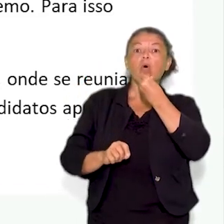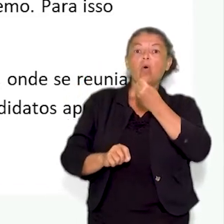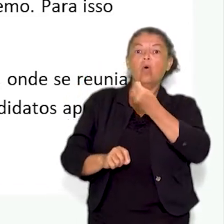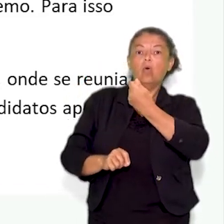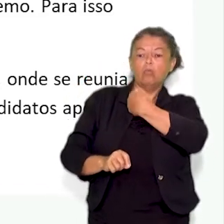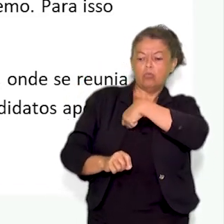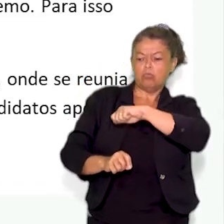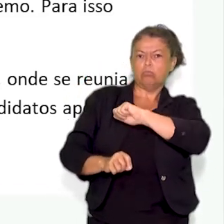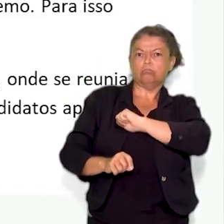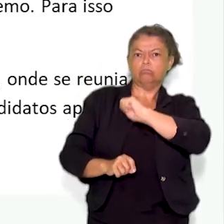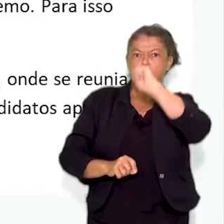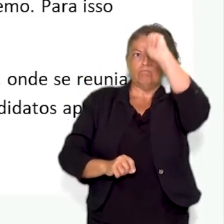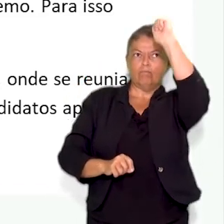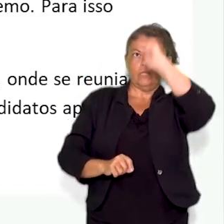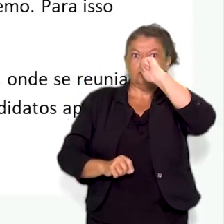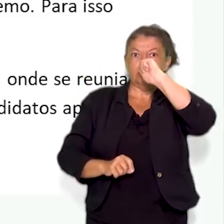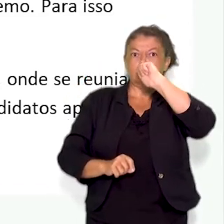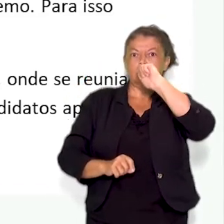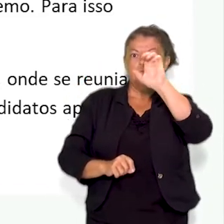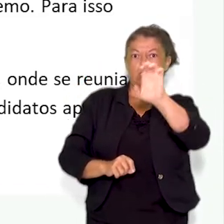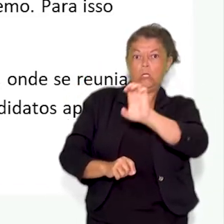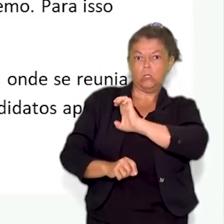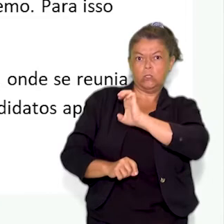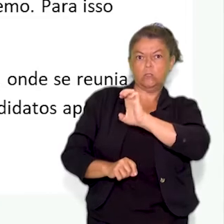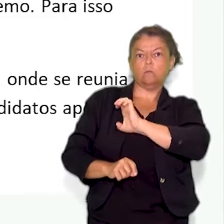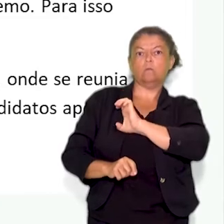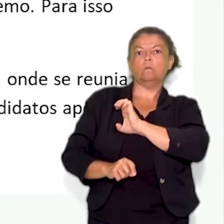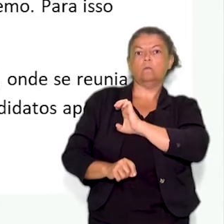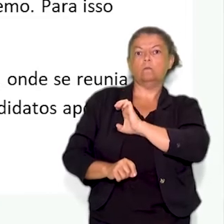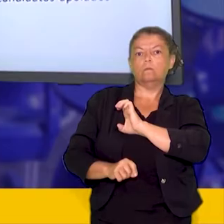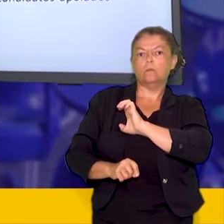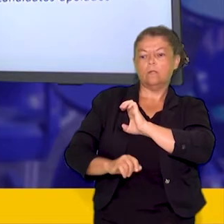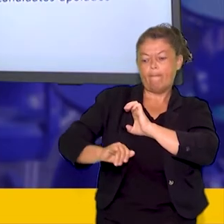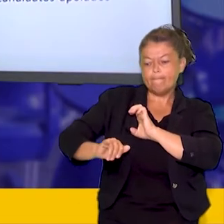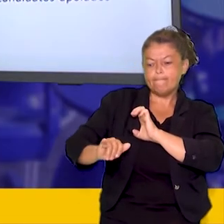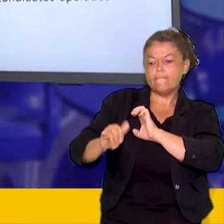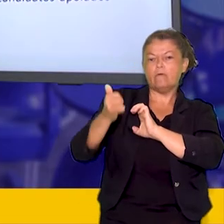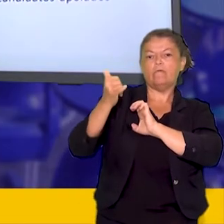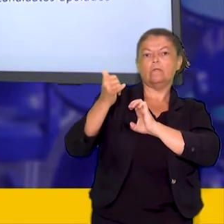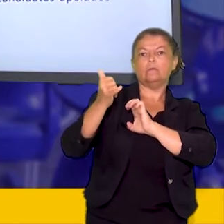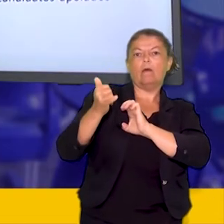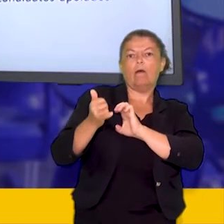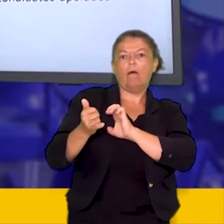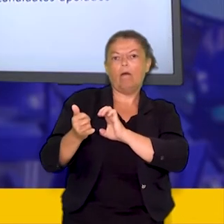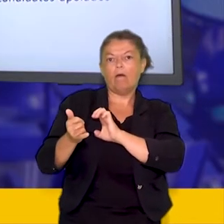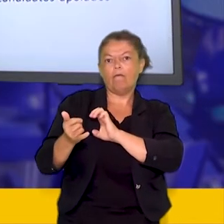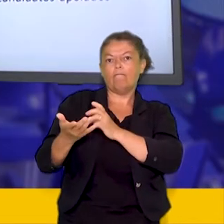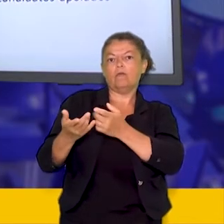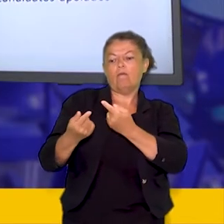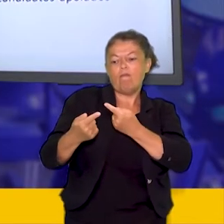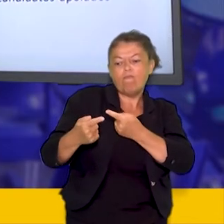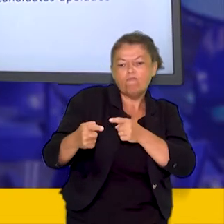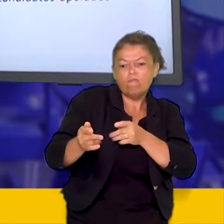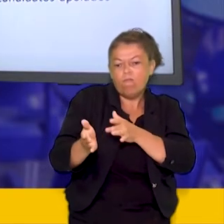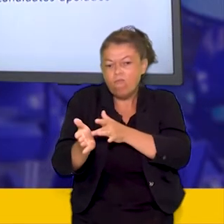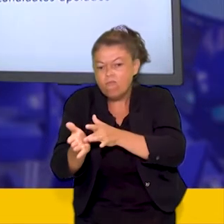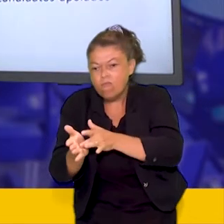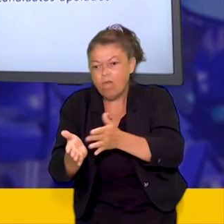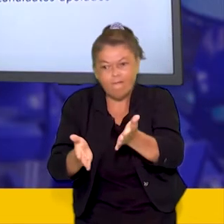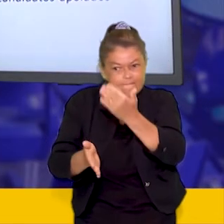rico que usava do seu poder pelos apadrinhados políticos.